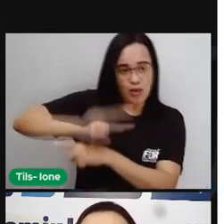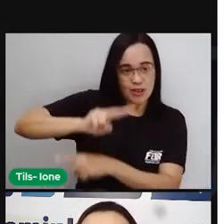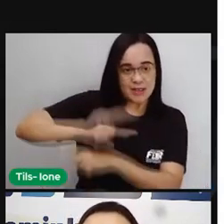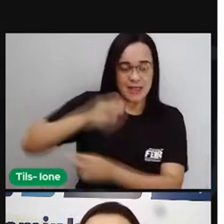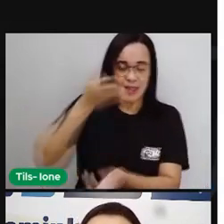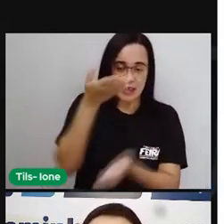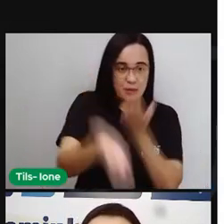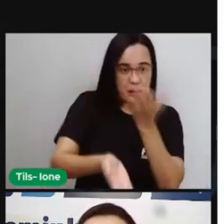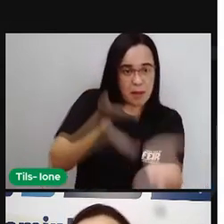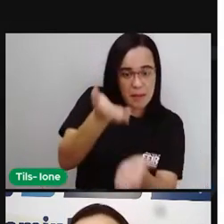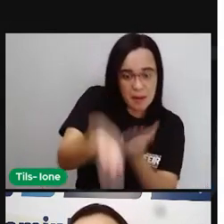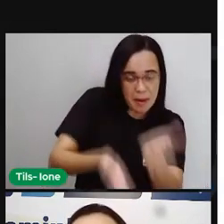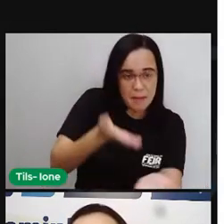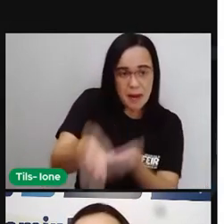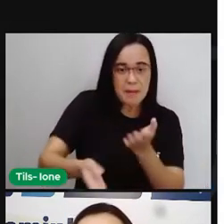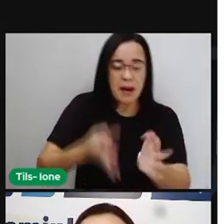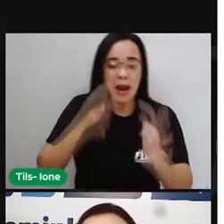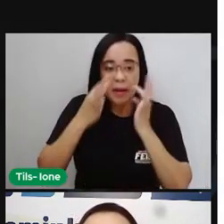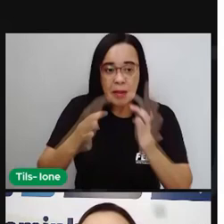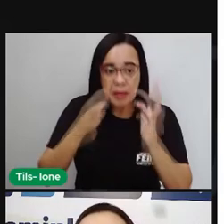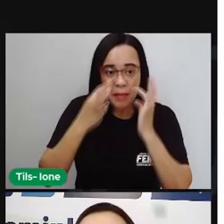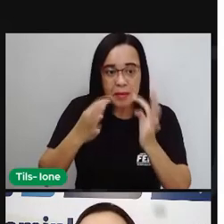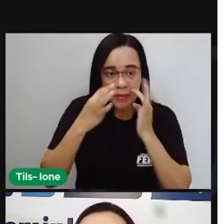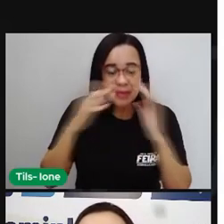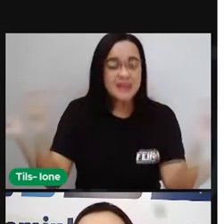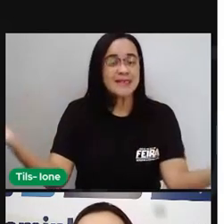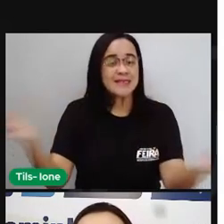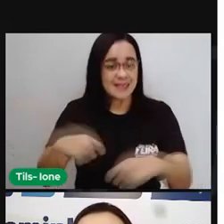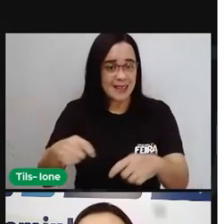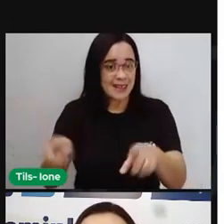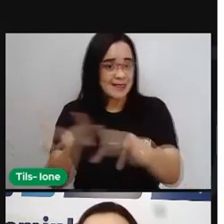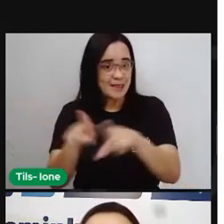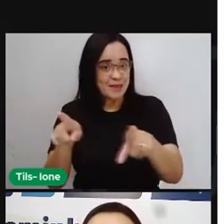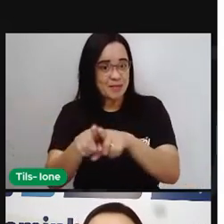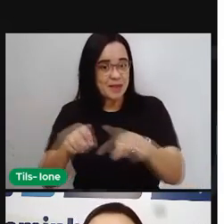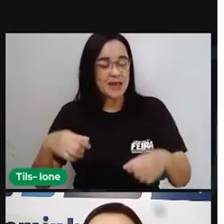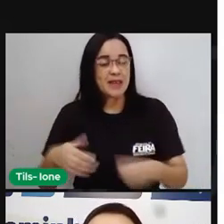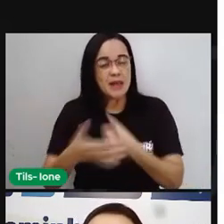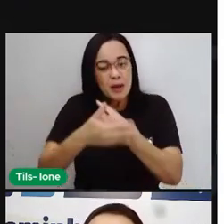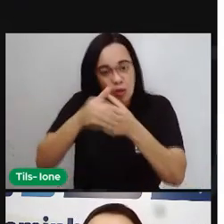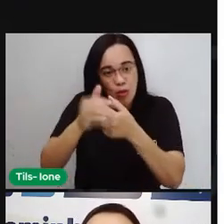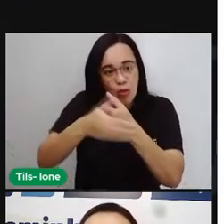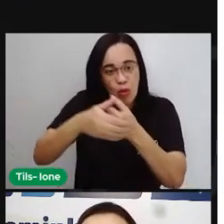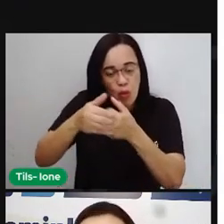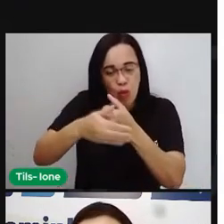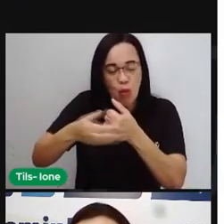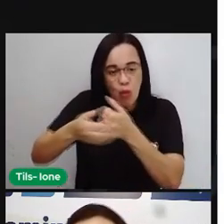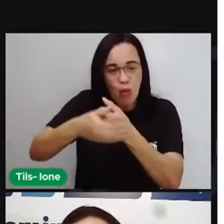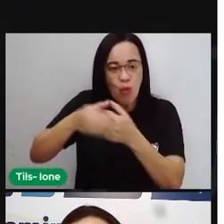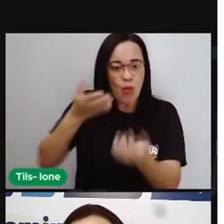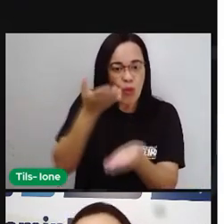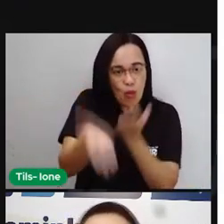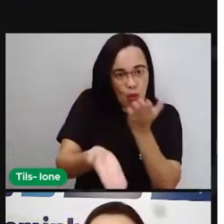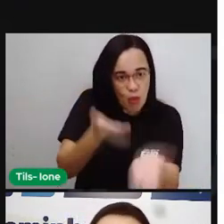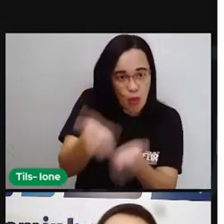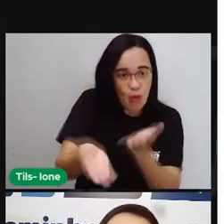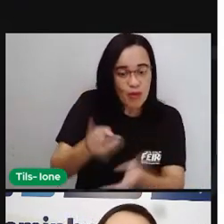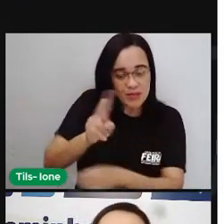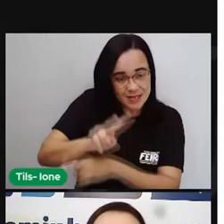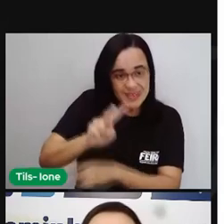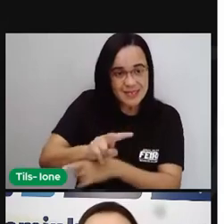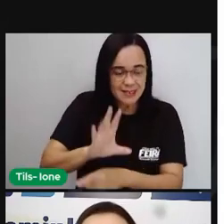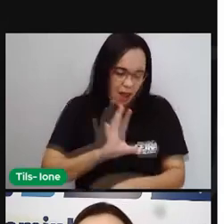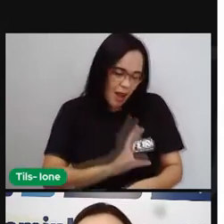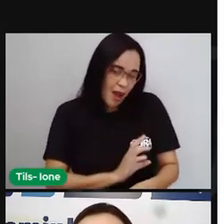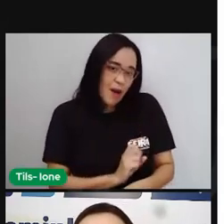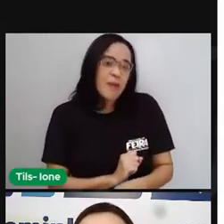todo o amor, não é? Todo o cuidado que é trazido aí em torno dessas figuras do avô